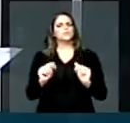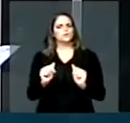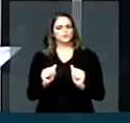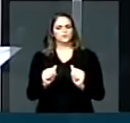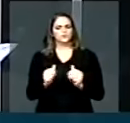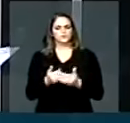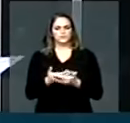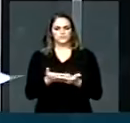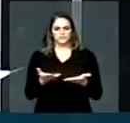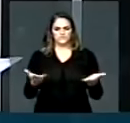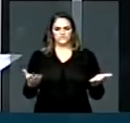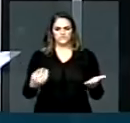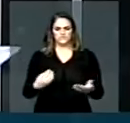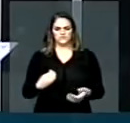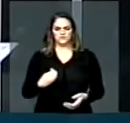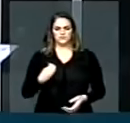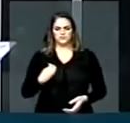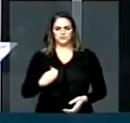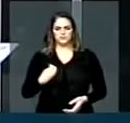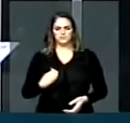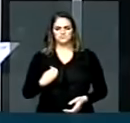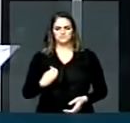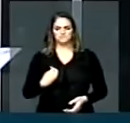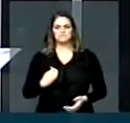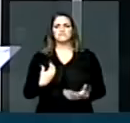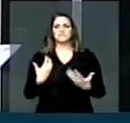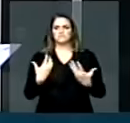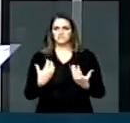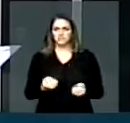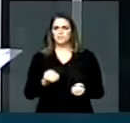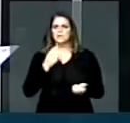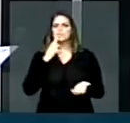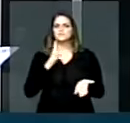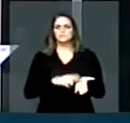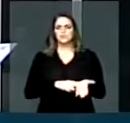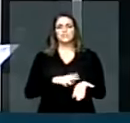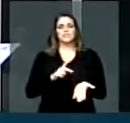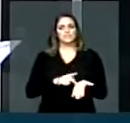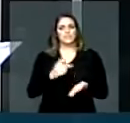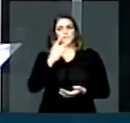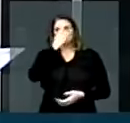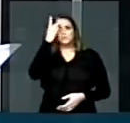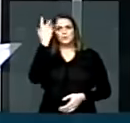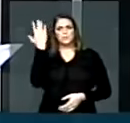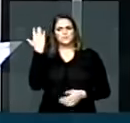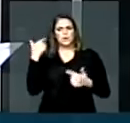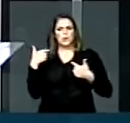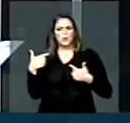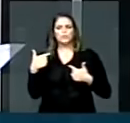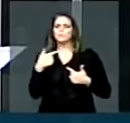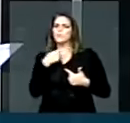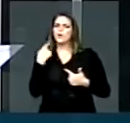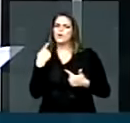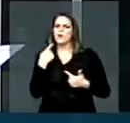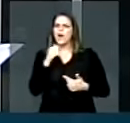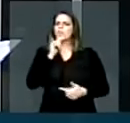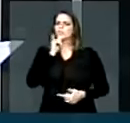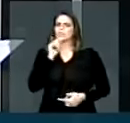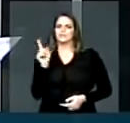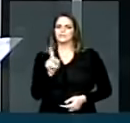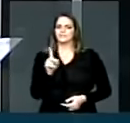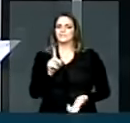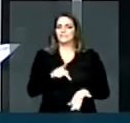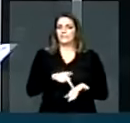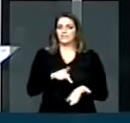aqui presentes, solenemente, admitamos que esses homens não morreram em vão, que essa nação, com a graça de Deus,